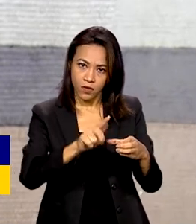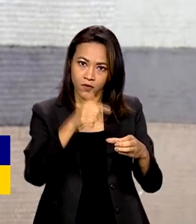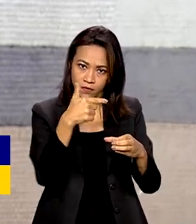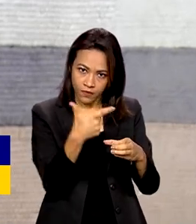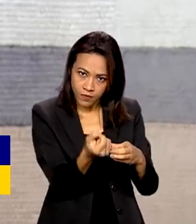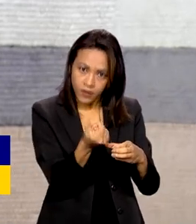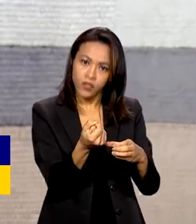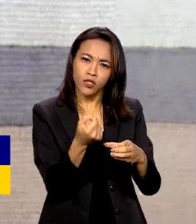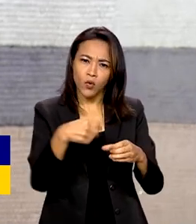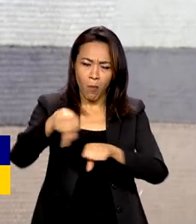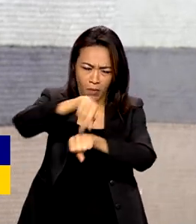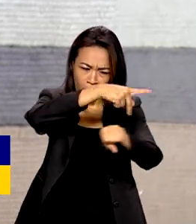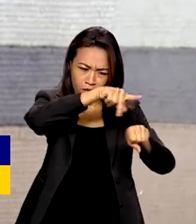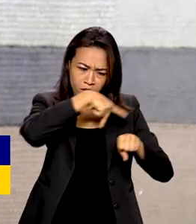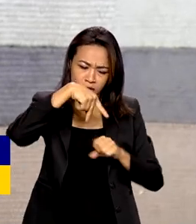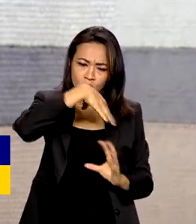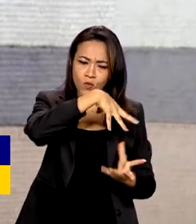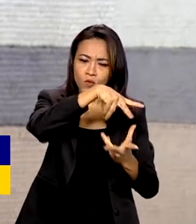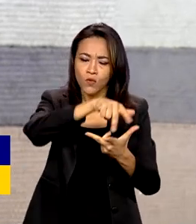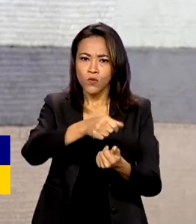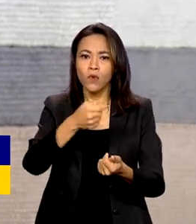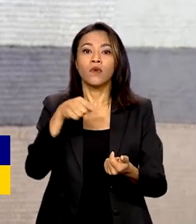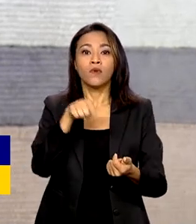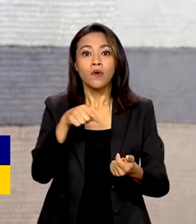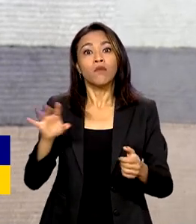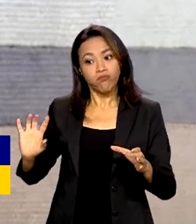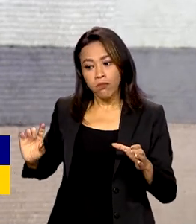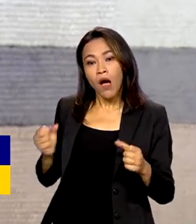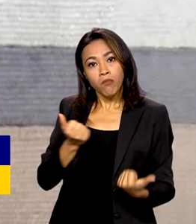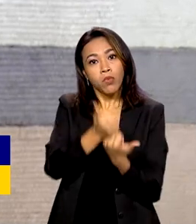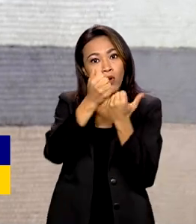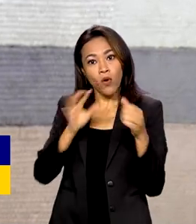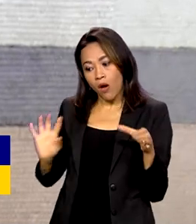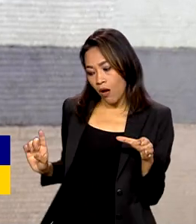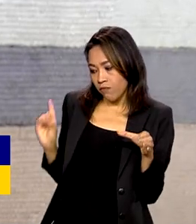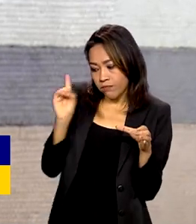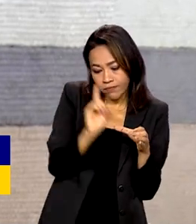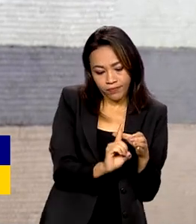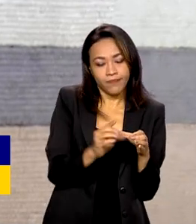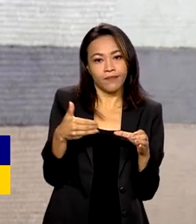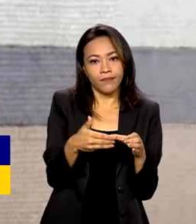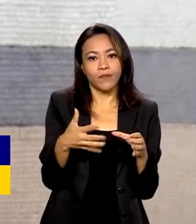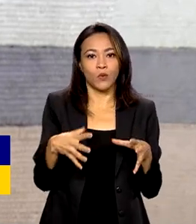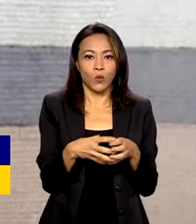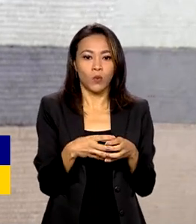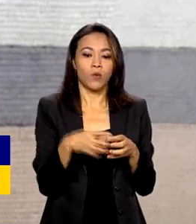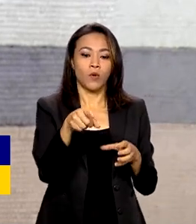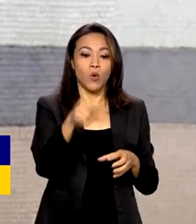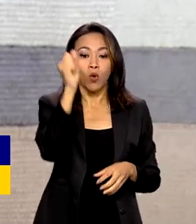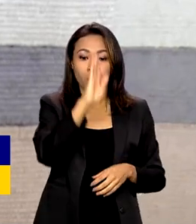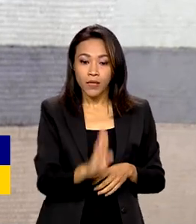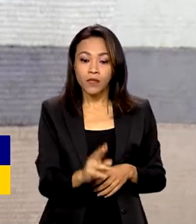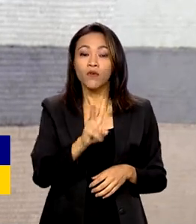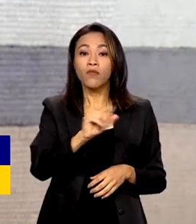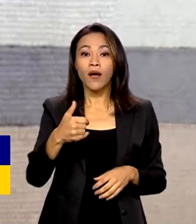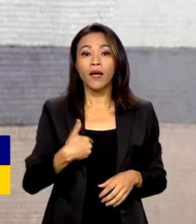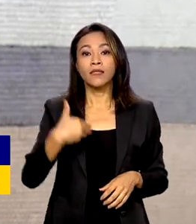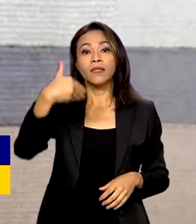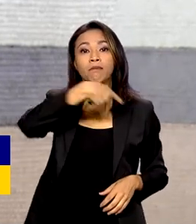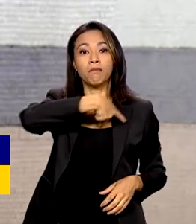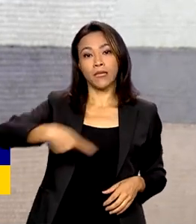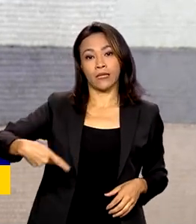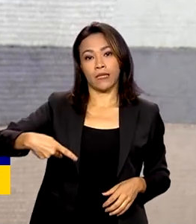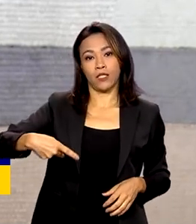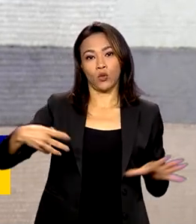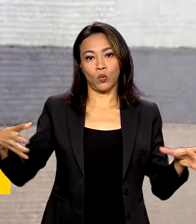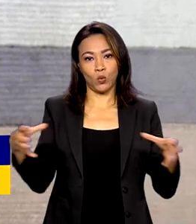brasileiro apoiou o ingresso da União Africana no grupo. A partir de dezembro, o Brasil ocupará a presidência do G20.